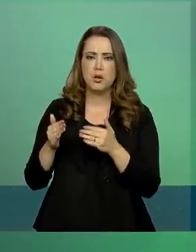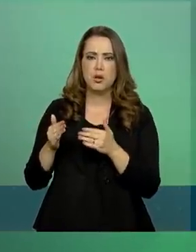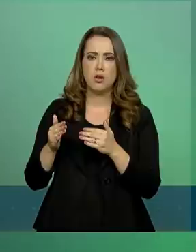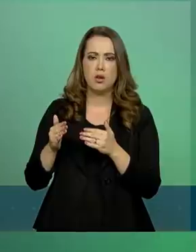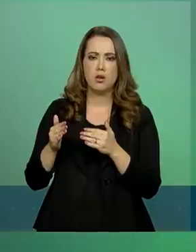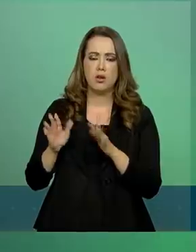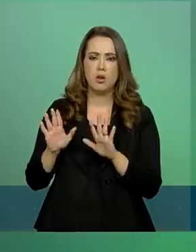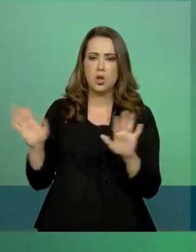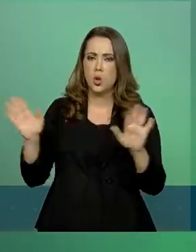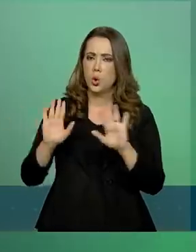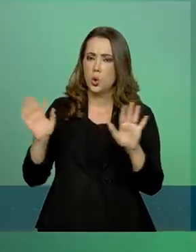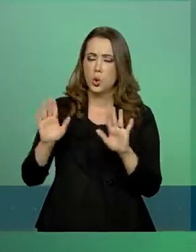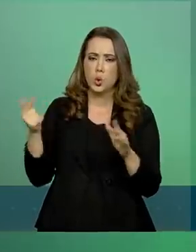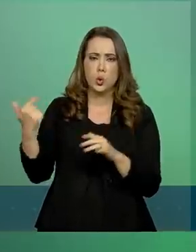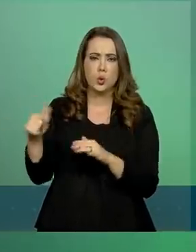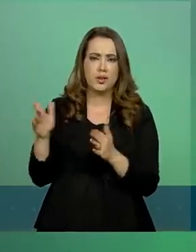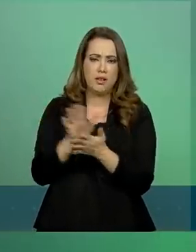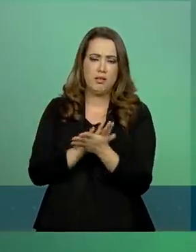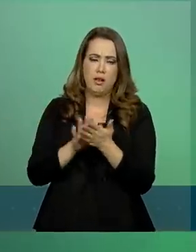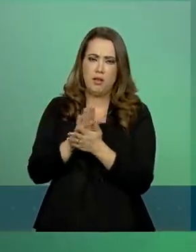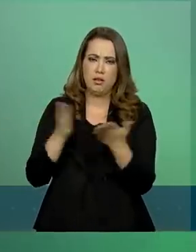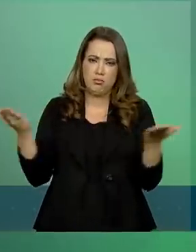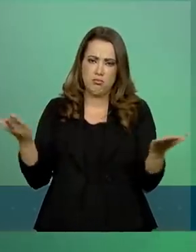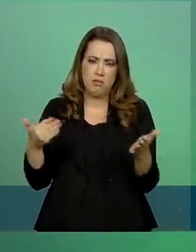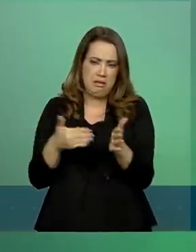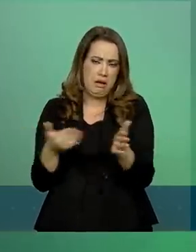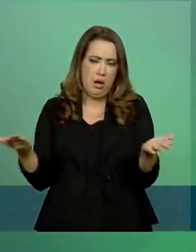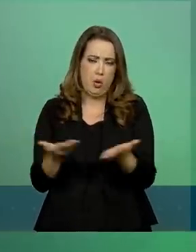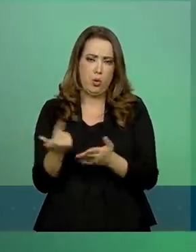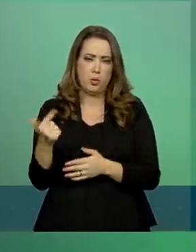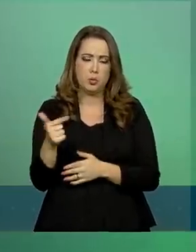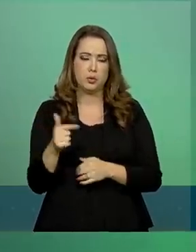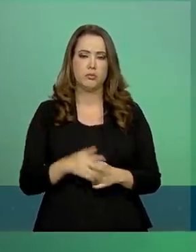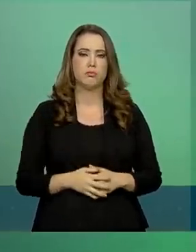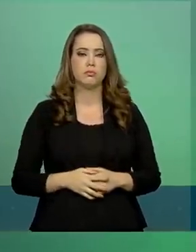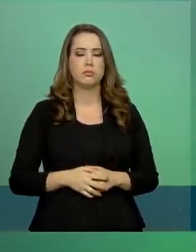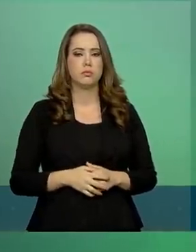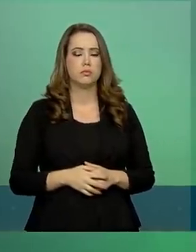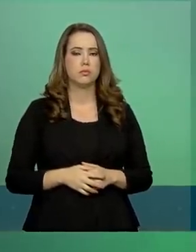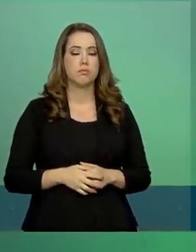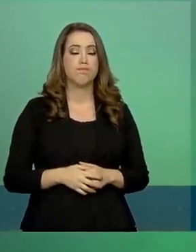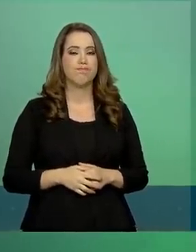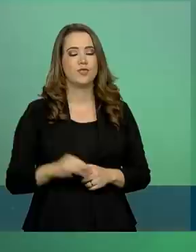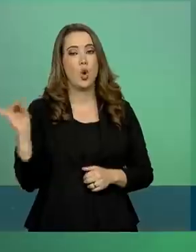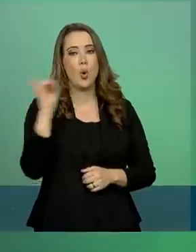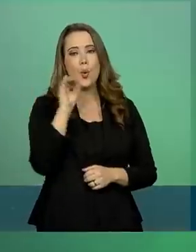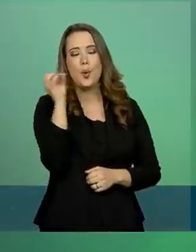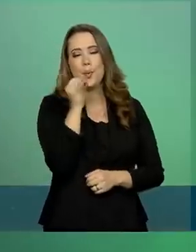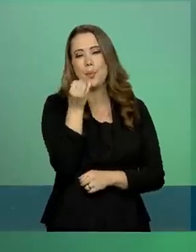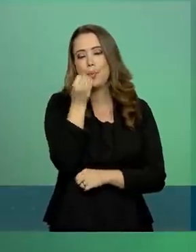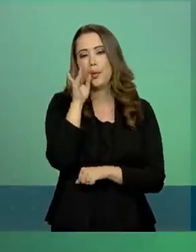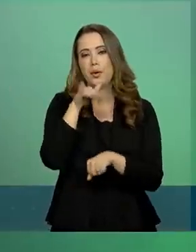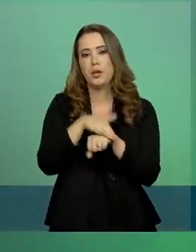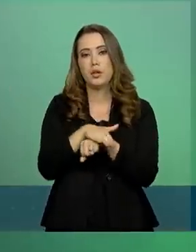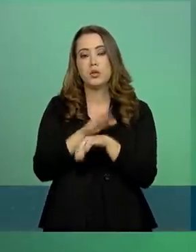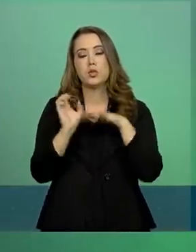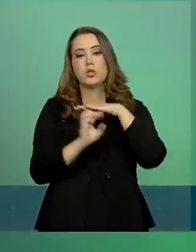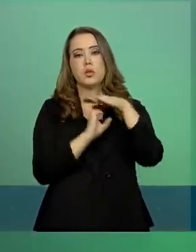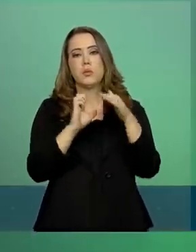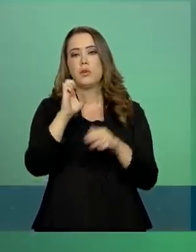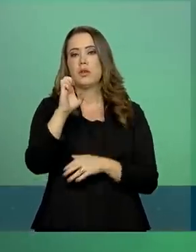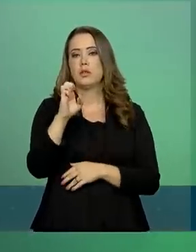Não, não está previsto, até o momento não está previsto. Obrigada. Porta-voz, boa noite, a Cariane da NBC.